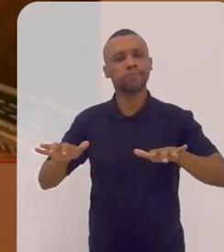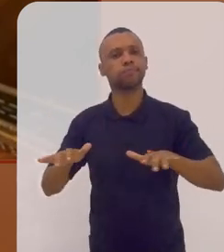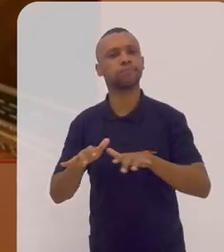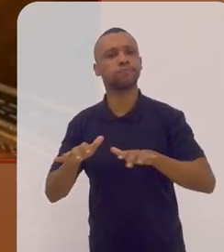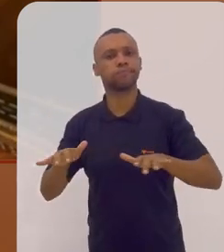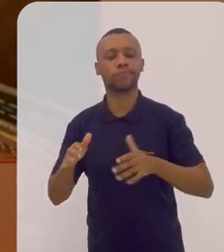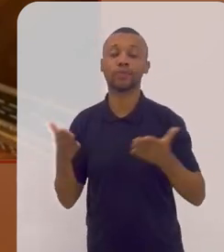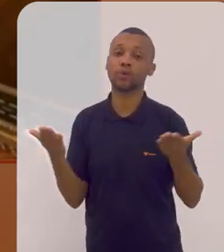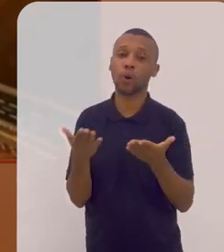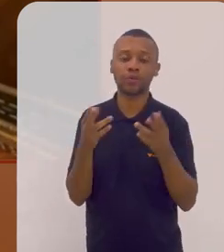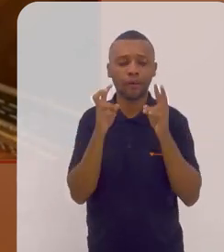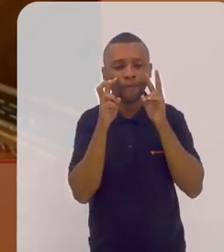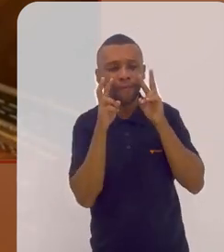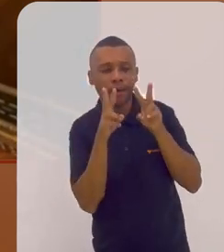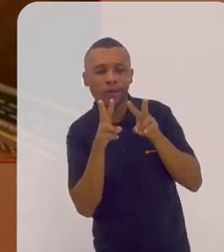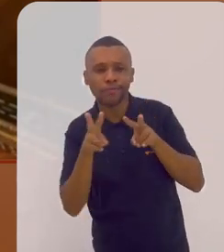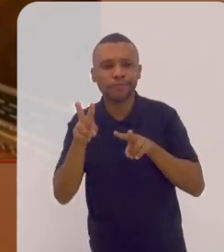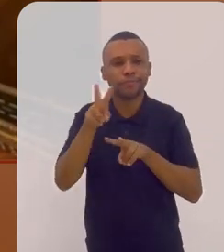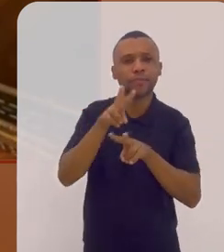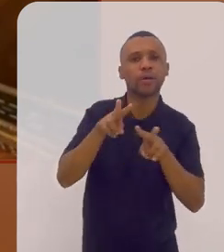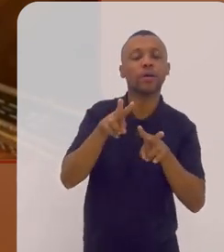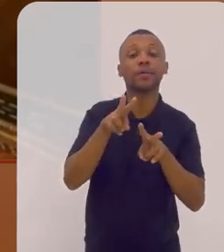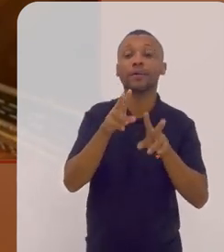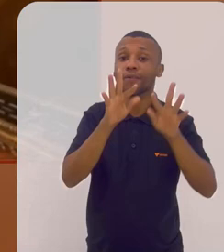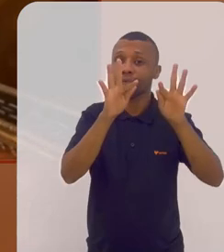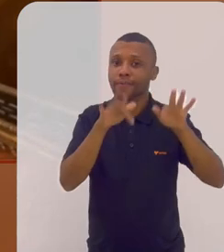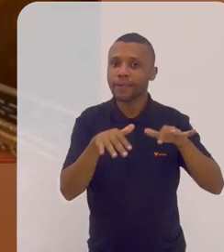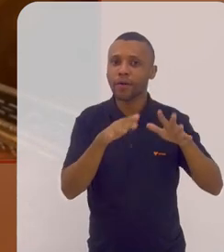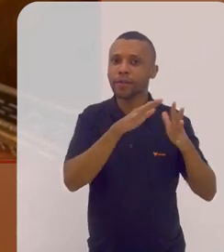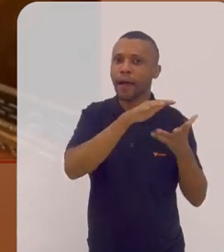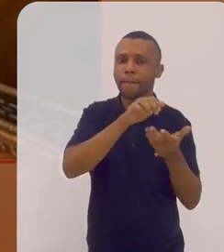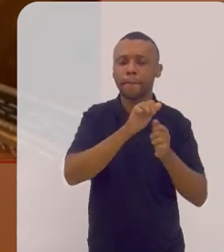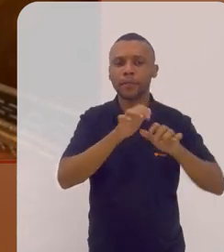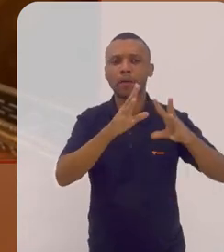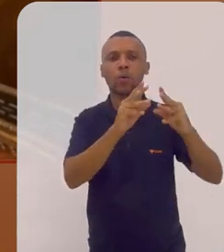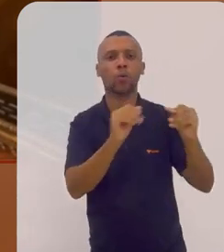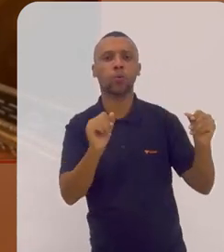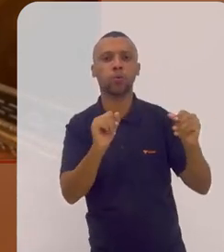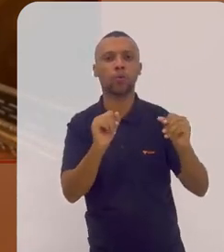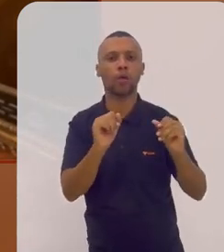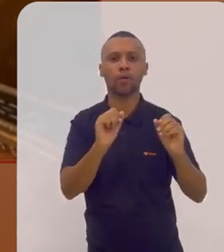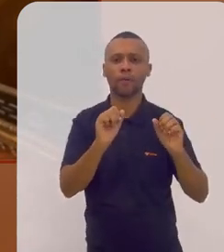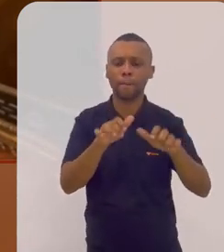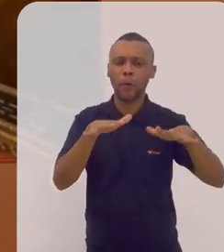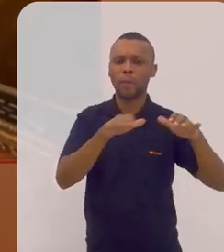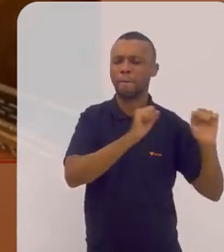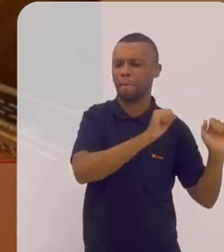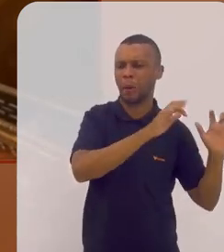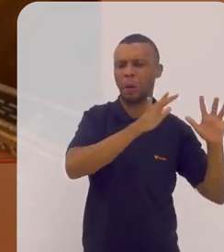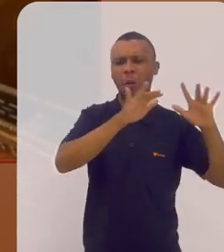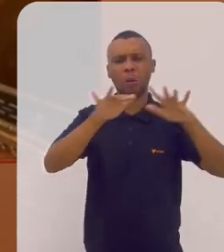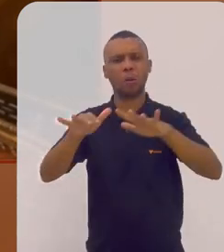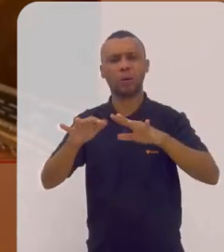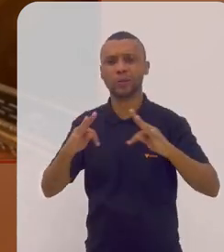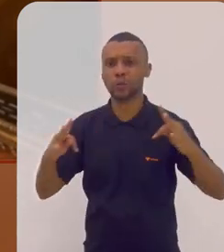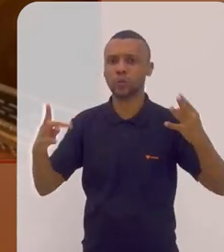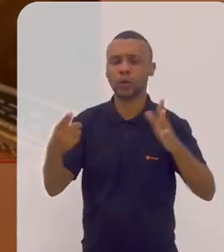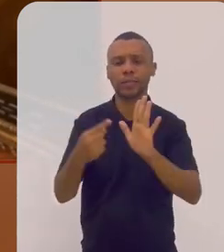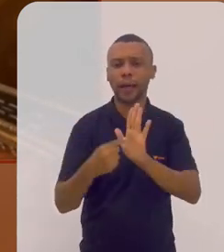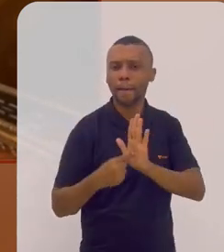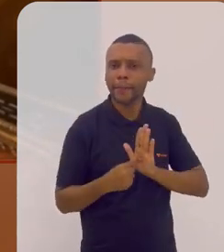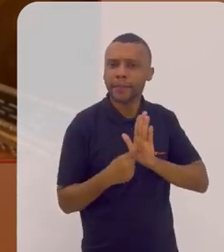eu vejo agora com o fim da pandemia que o público voltou em peso porque a todas as